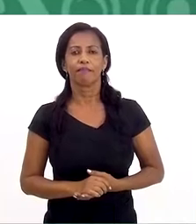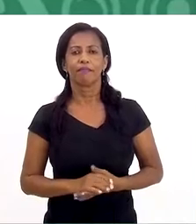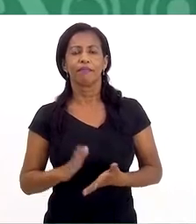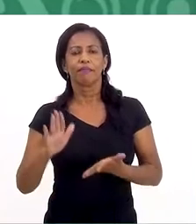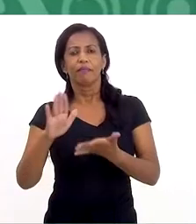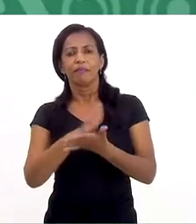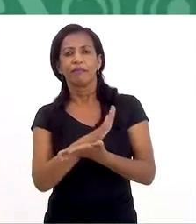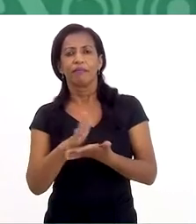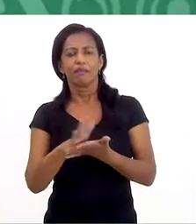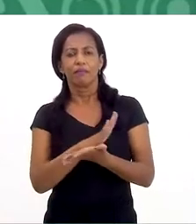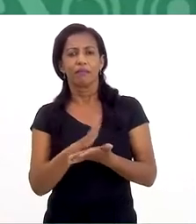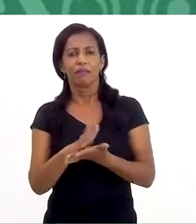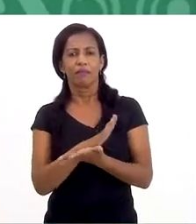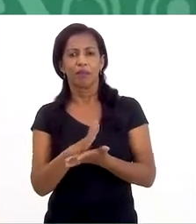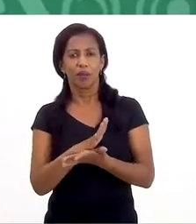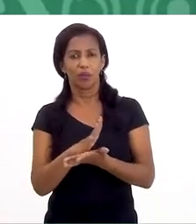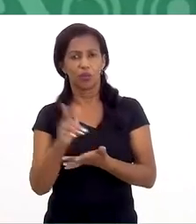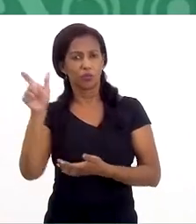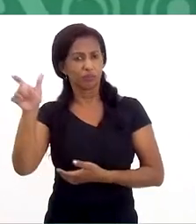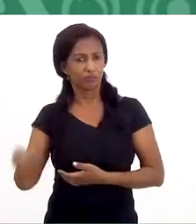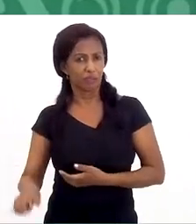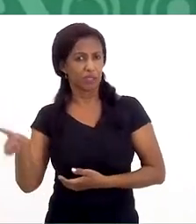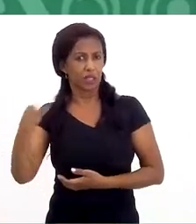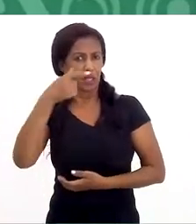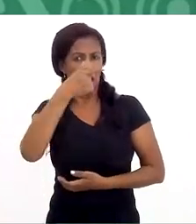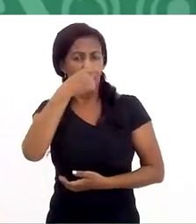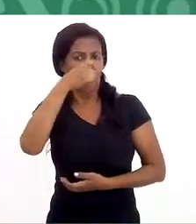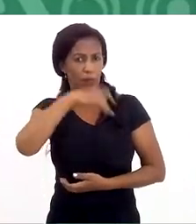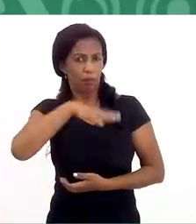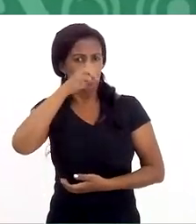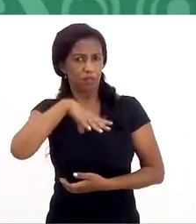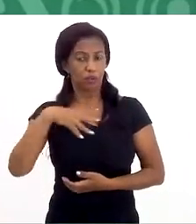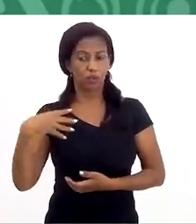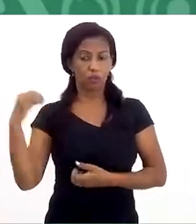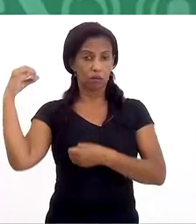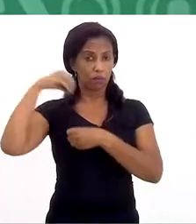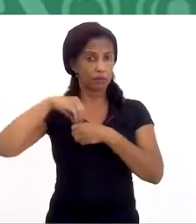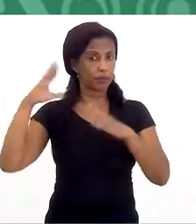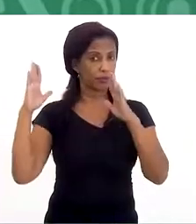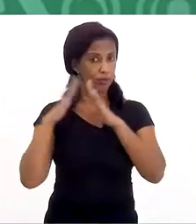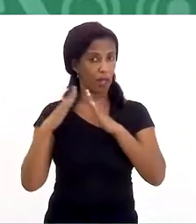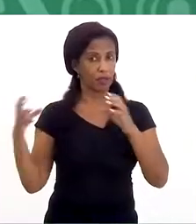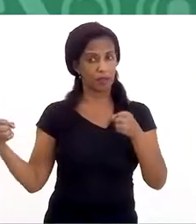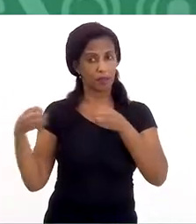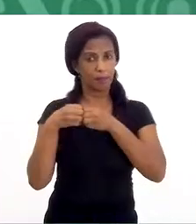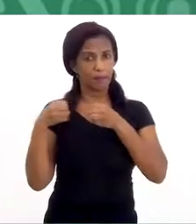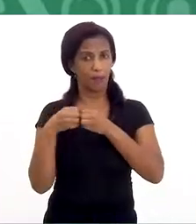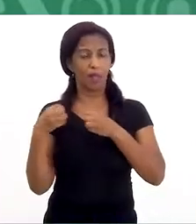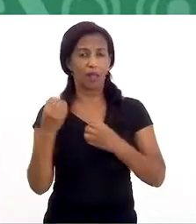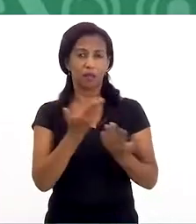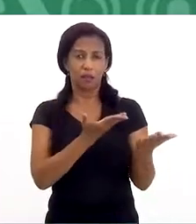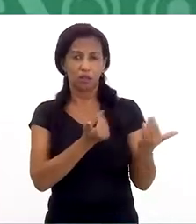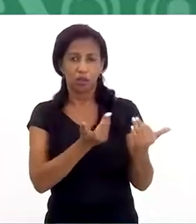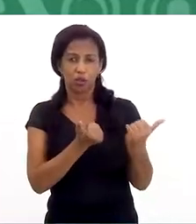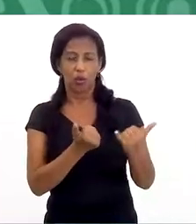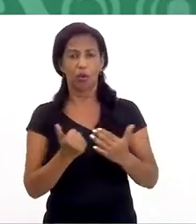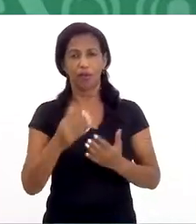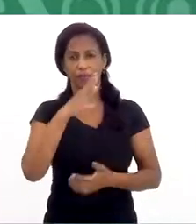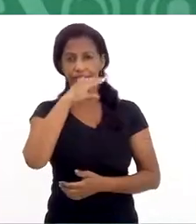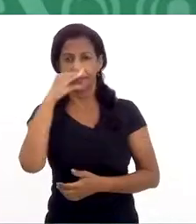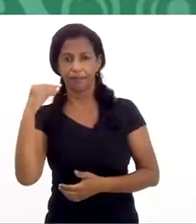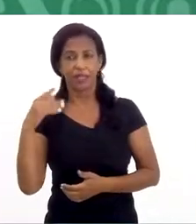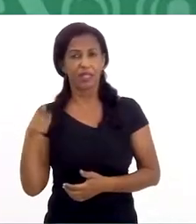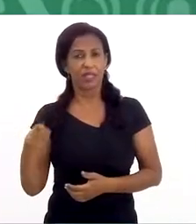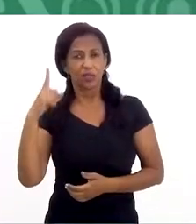a maioria dos casos desses agressores, desses abusadores, estão no convívio desses adolescentes, desses jovens.